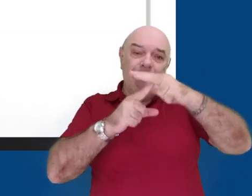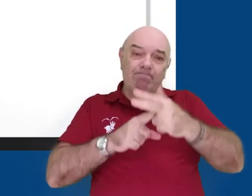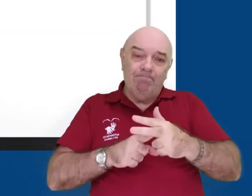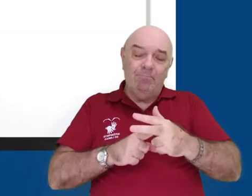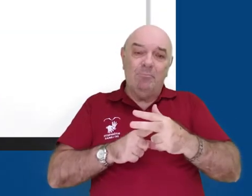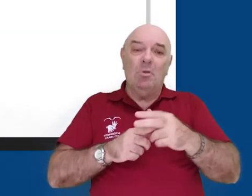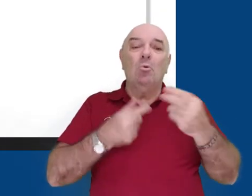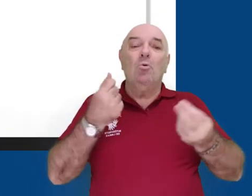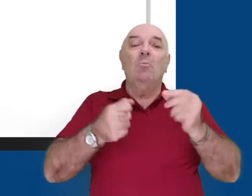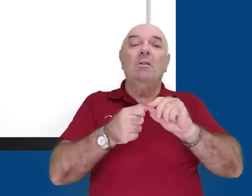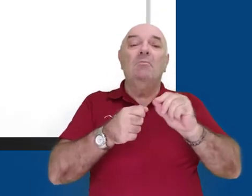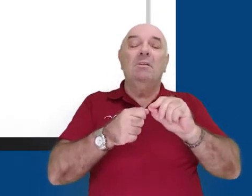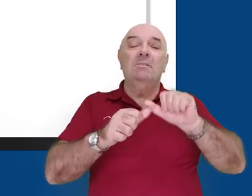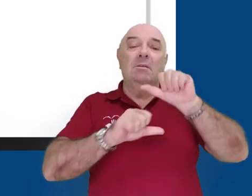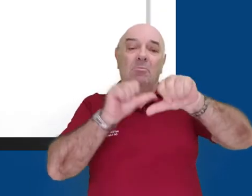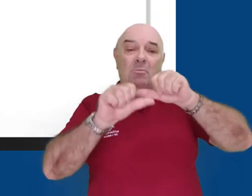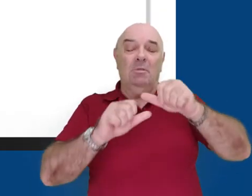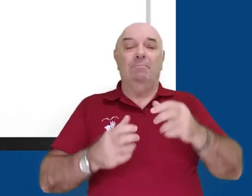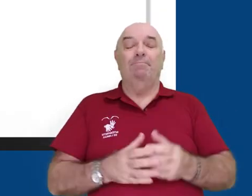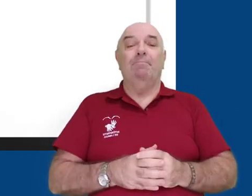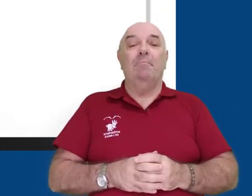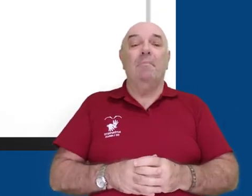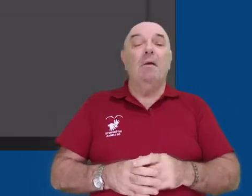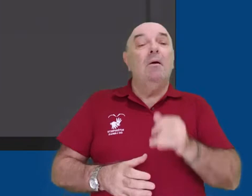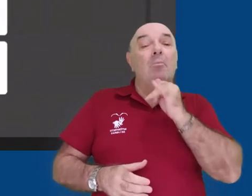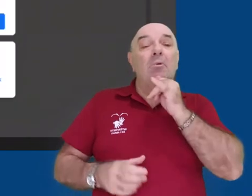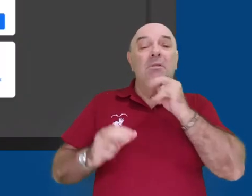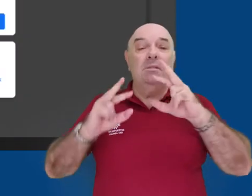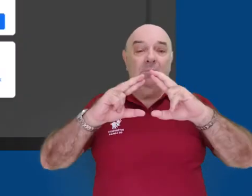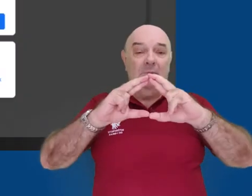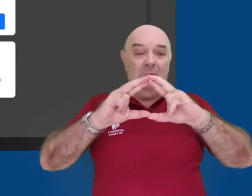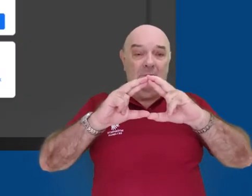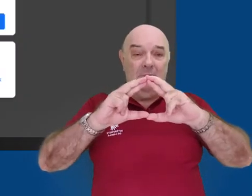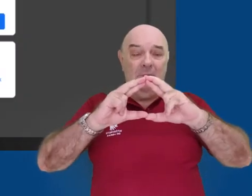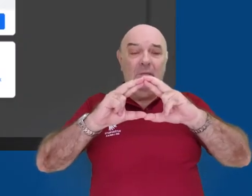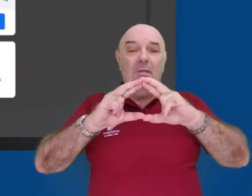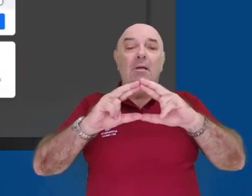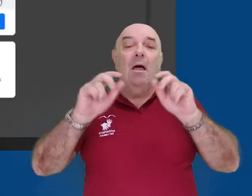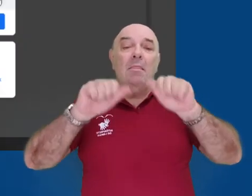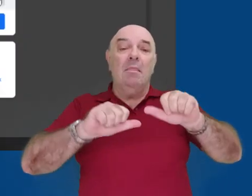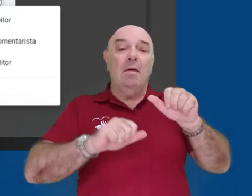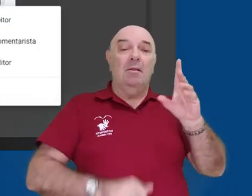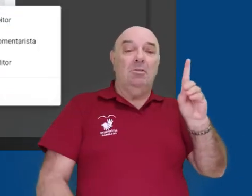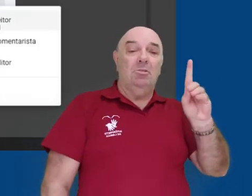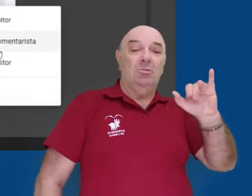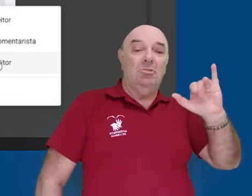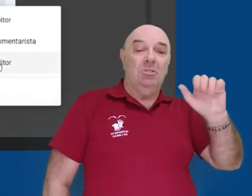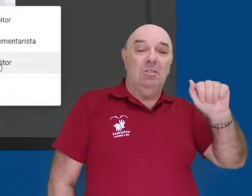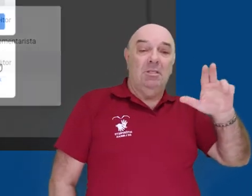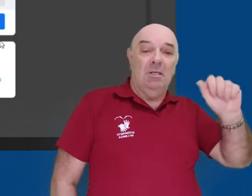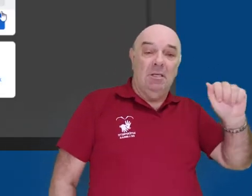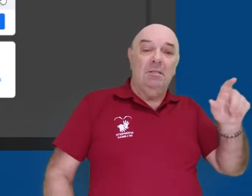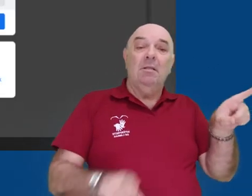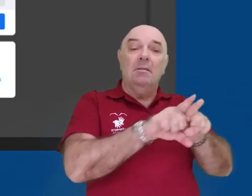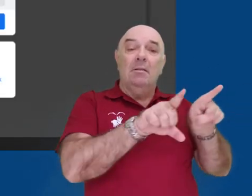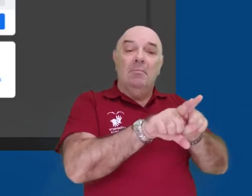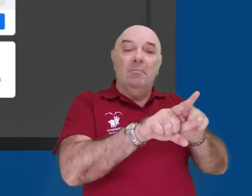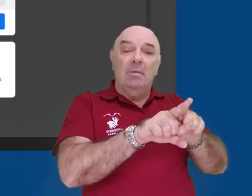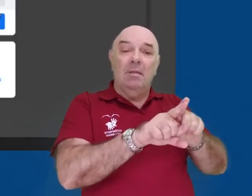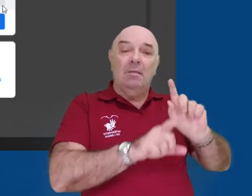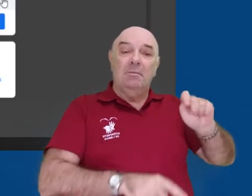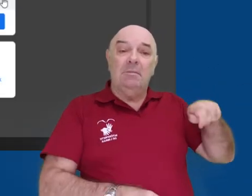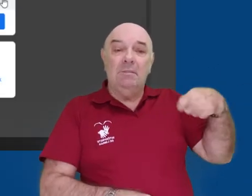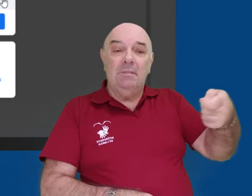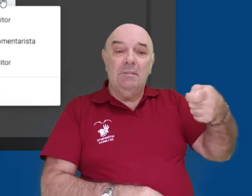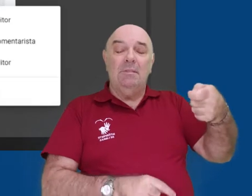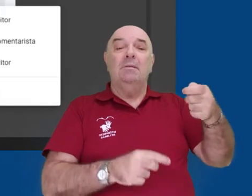pode alterar as permissões da Diana. Pelo Drive do Fabrício, ele conseguiria tornar a Diana uma editora também. Vou mantê